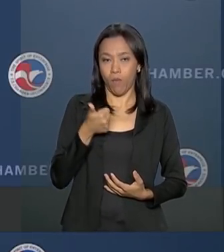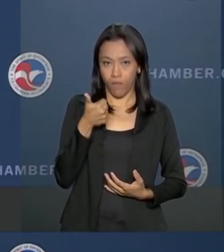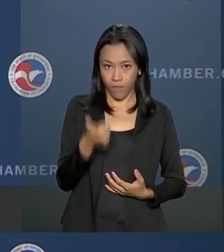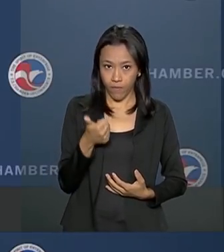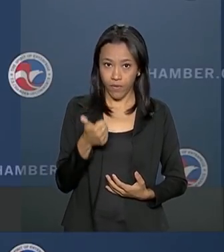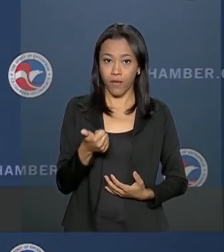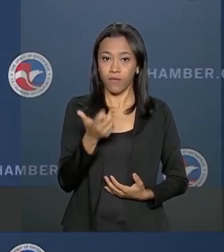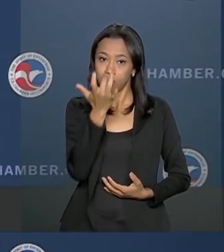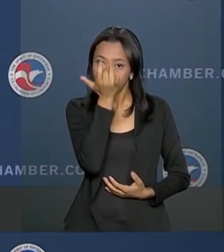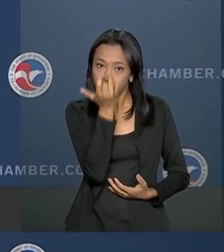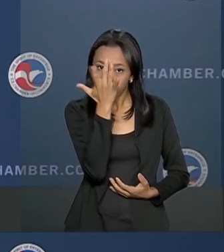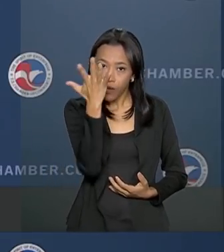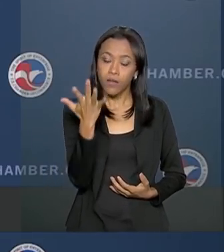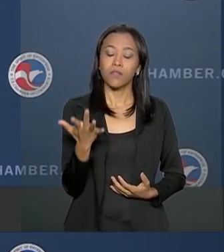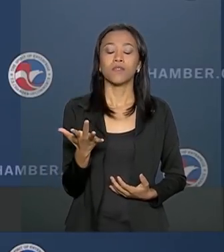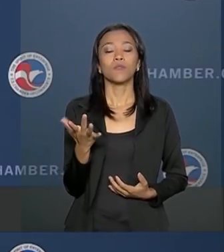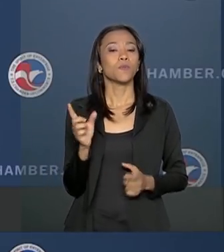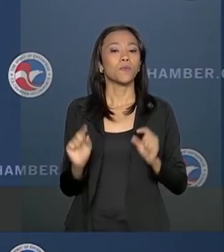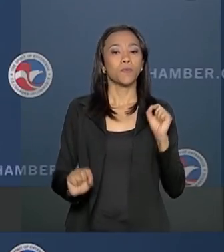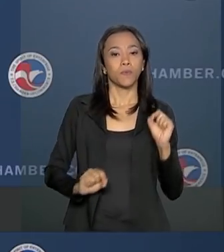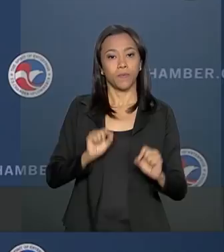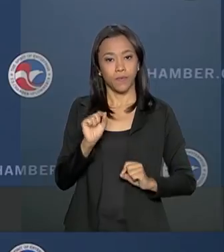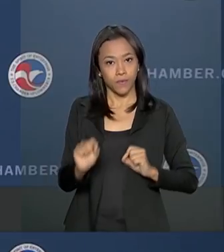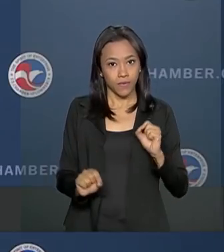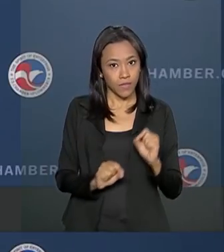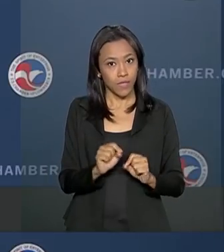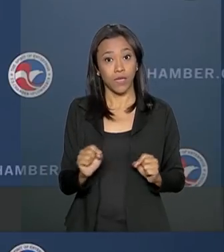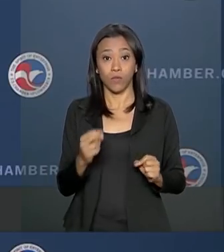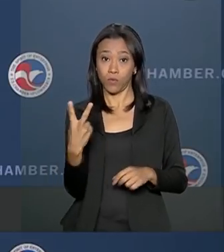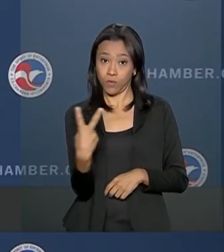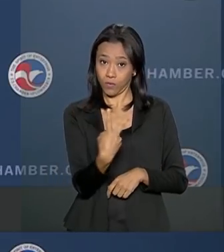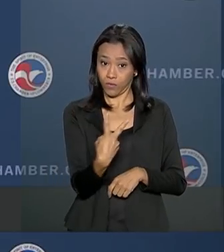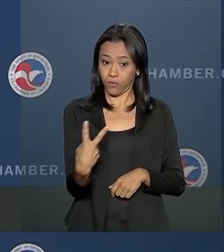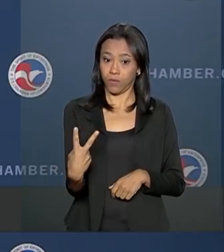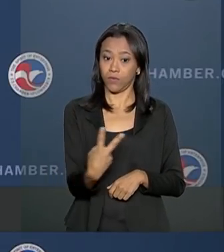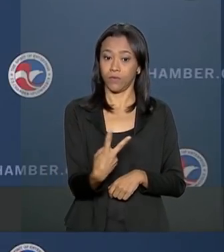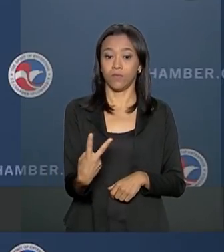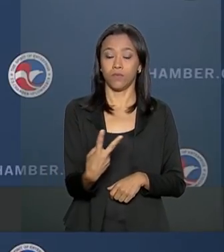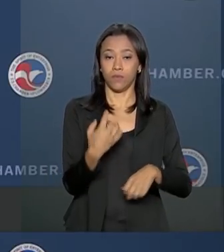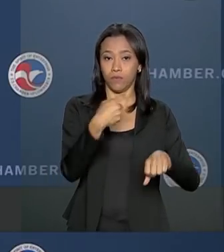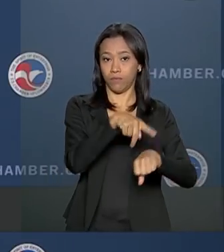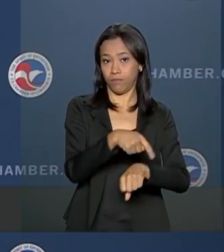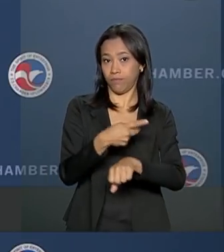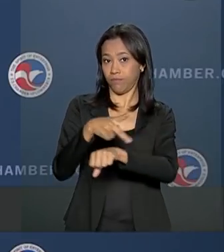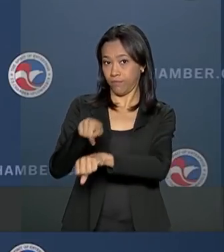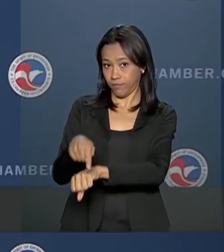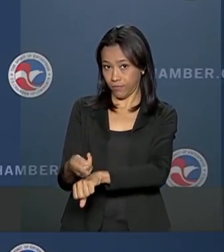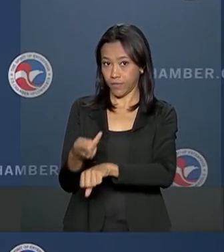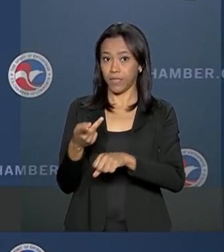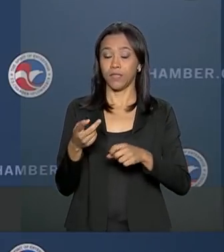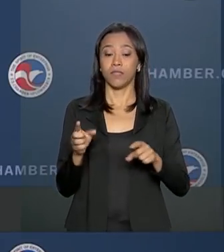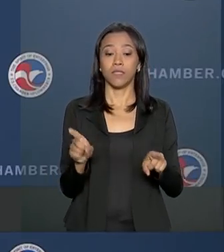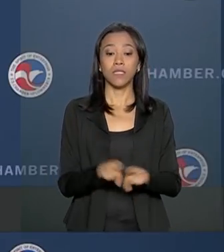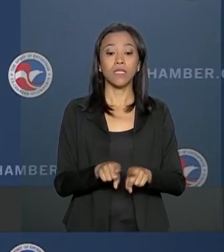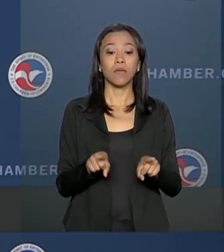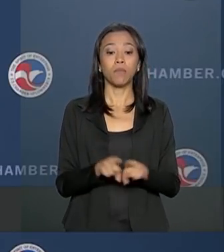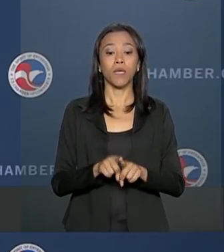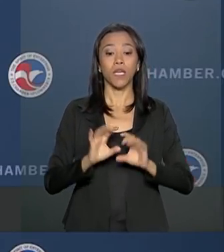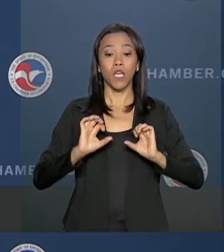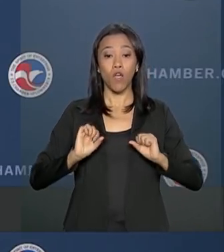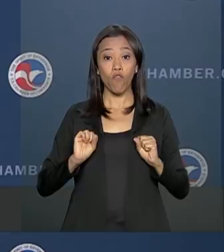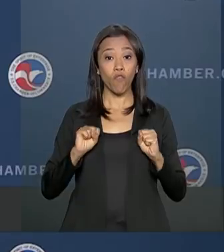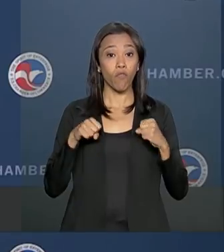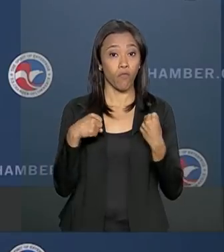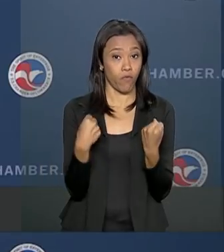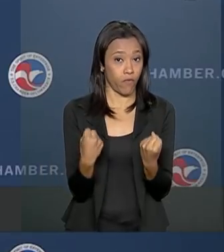facilitar a aproximação e o fortalecimento